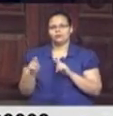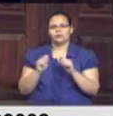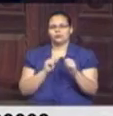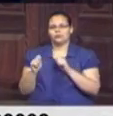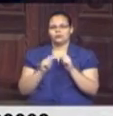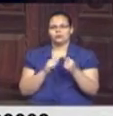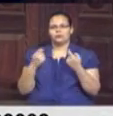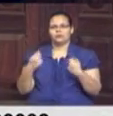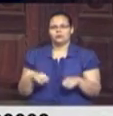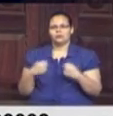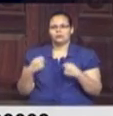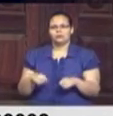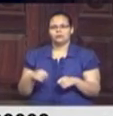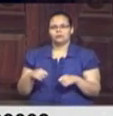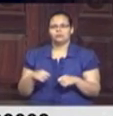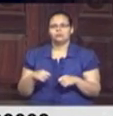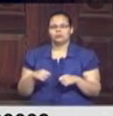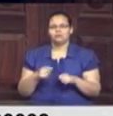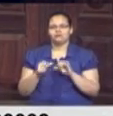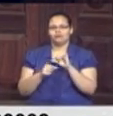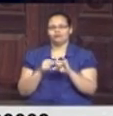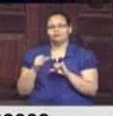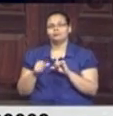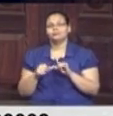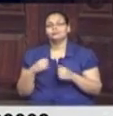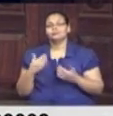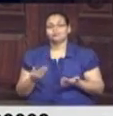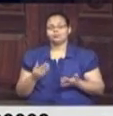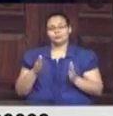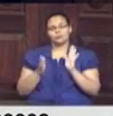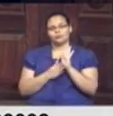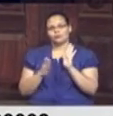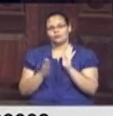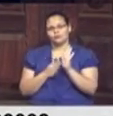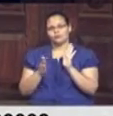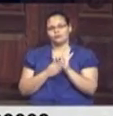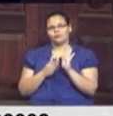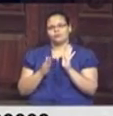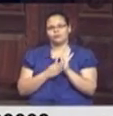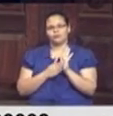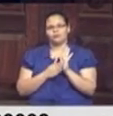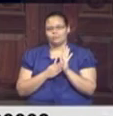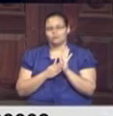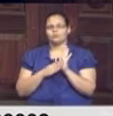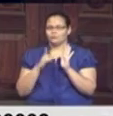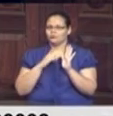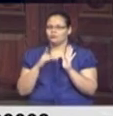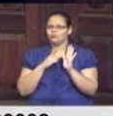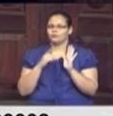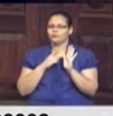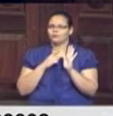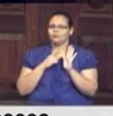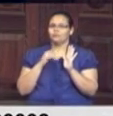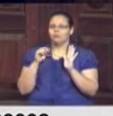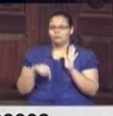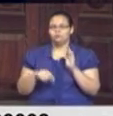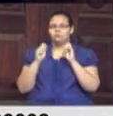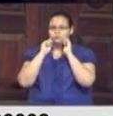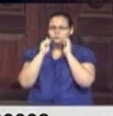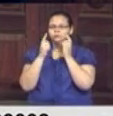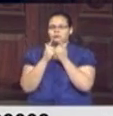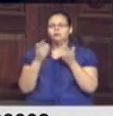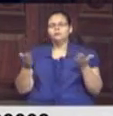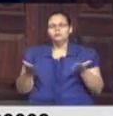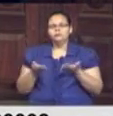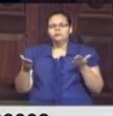isso, a necessidade de rejeitá-lo. Mas rejeitá-lo com propostas, e há propostas. E no que cabe a esta casa,